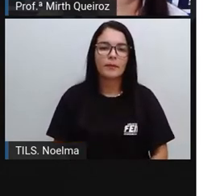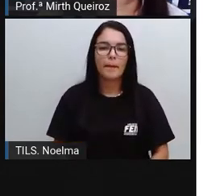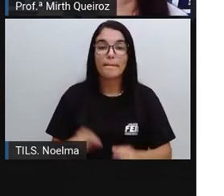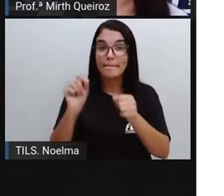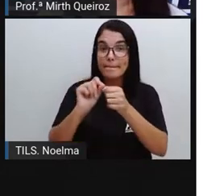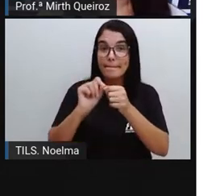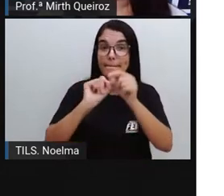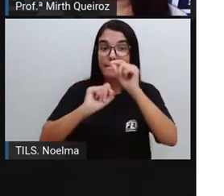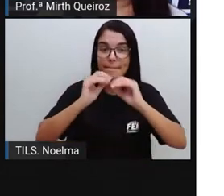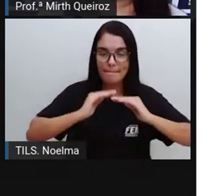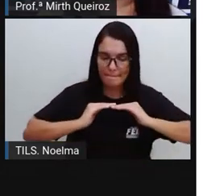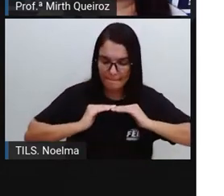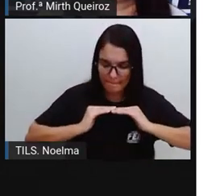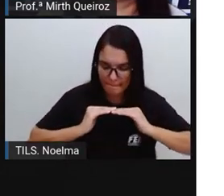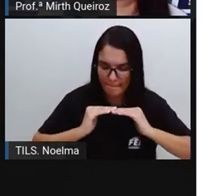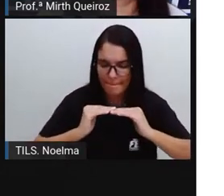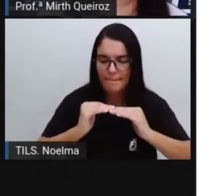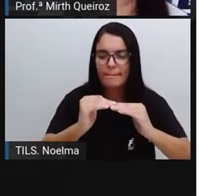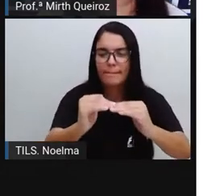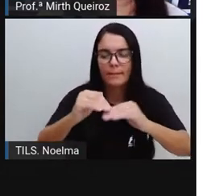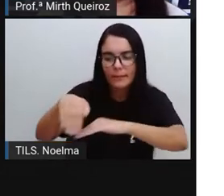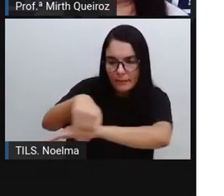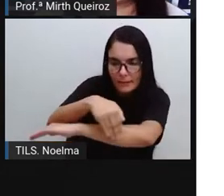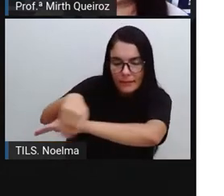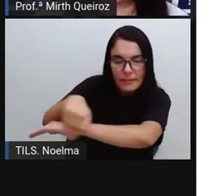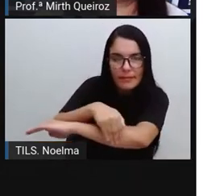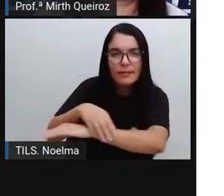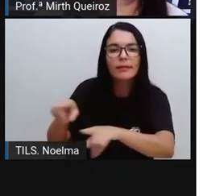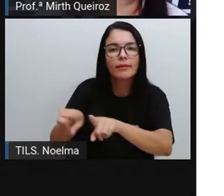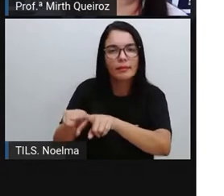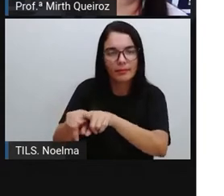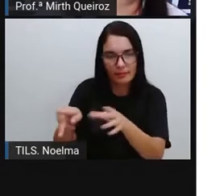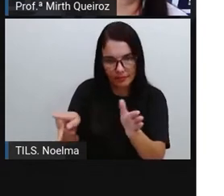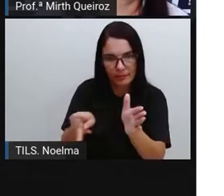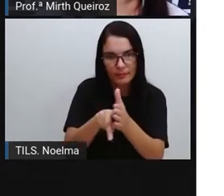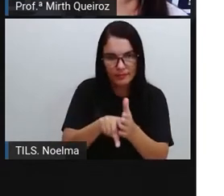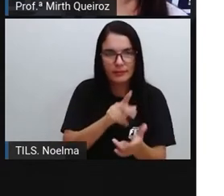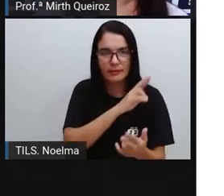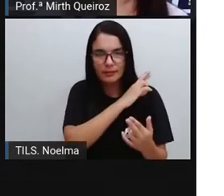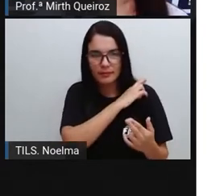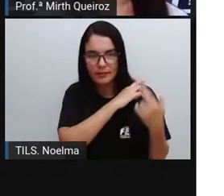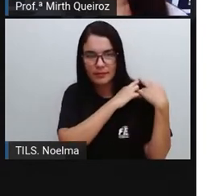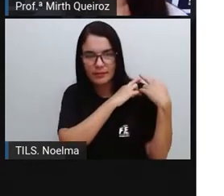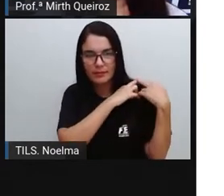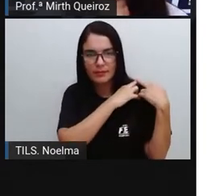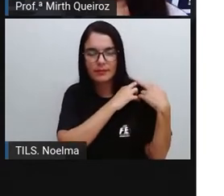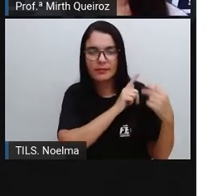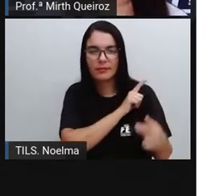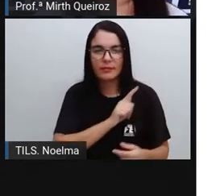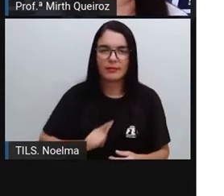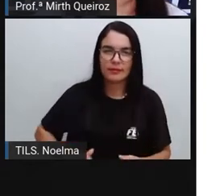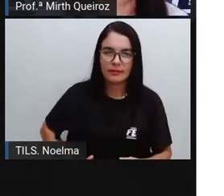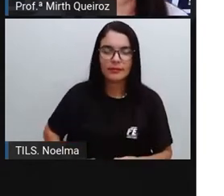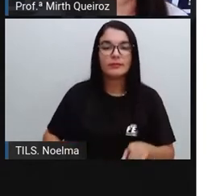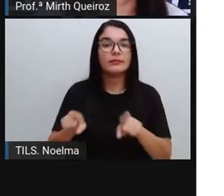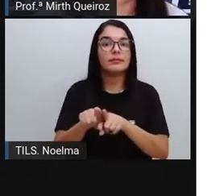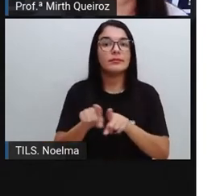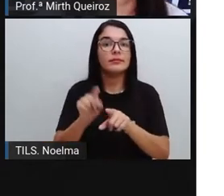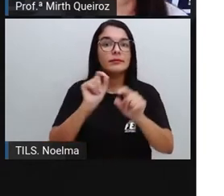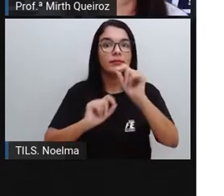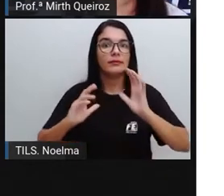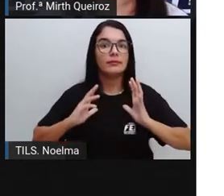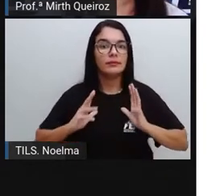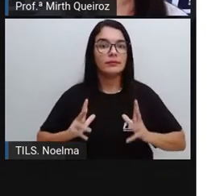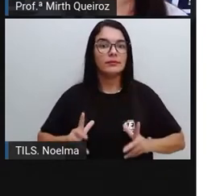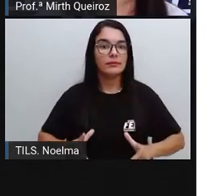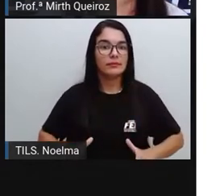Fazer a pagamentação das ruas Também é um tipo de serviço público Cuidar do saneamento básico da cidade Também